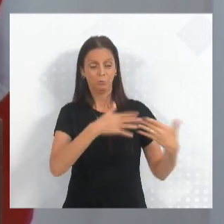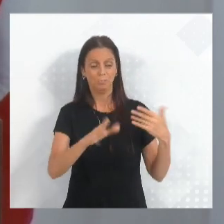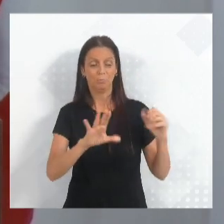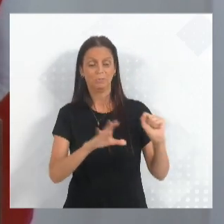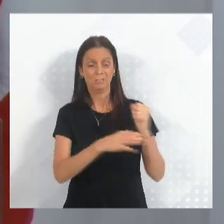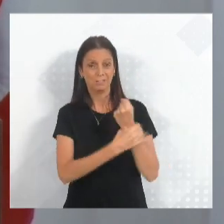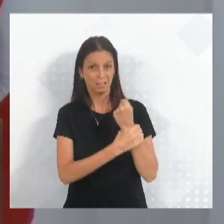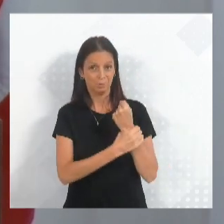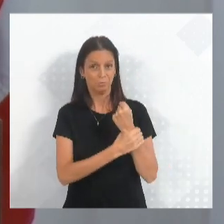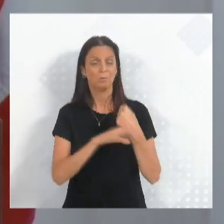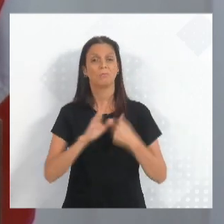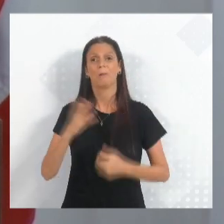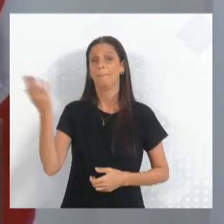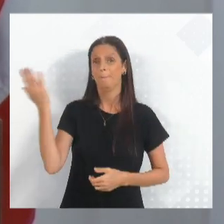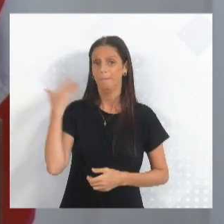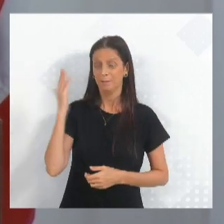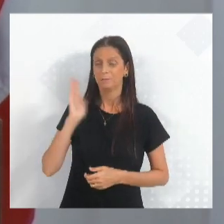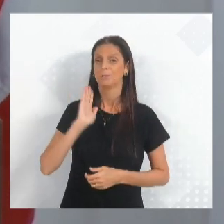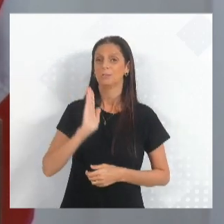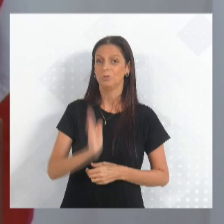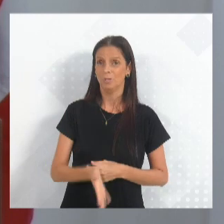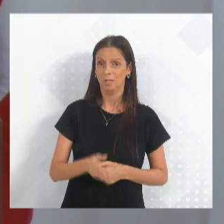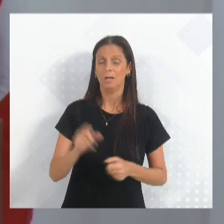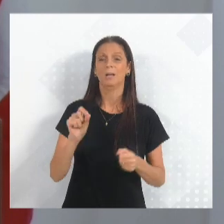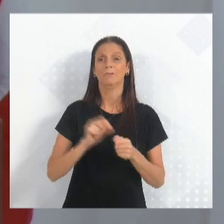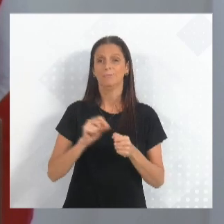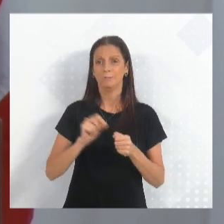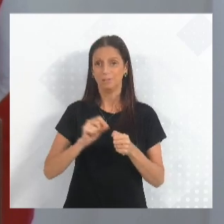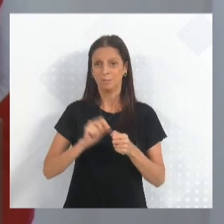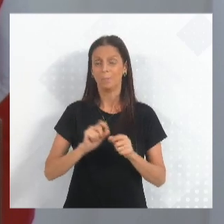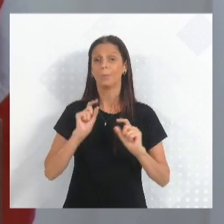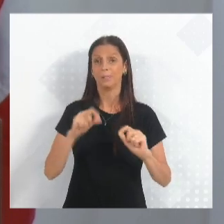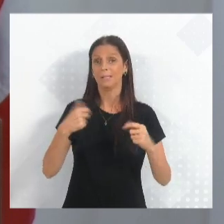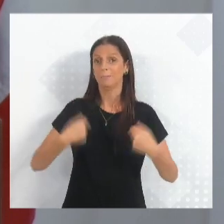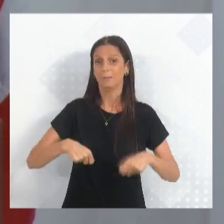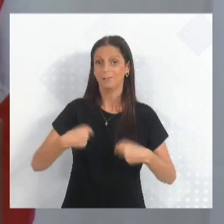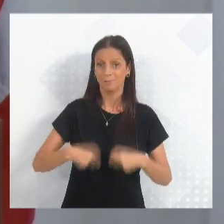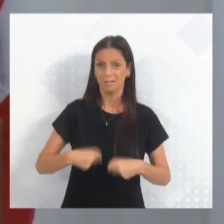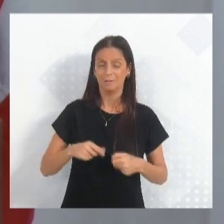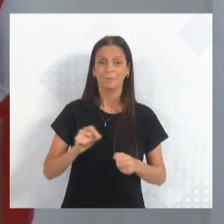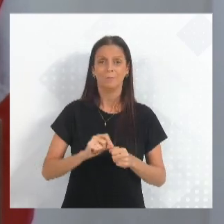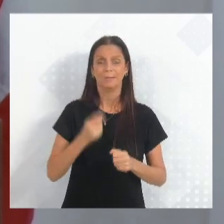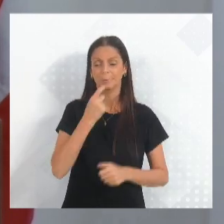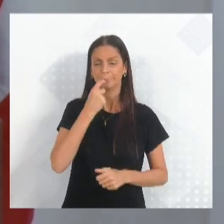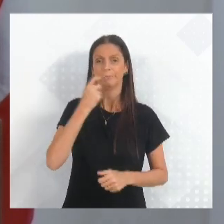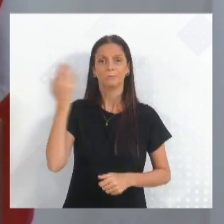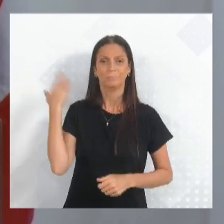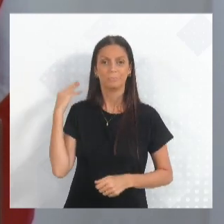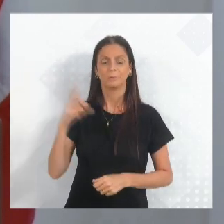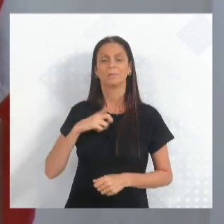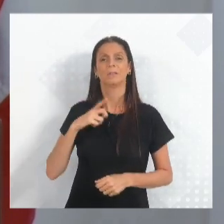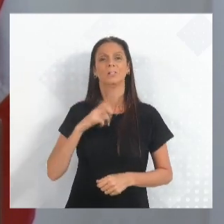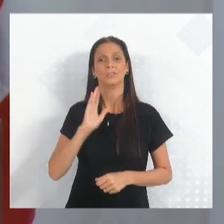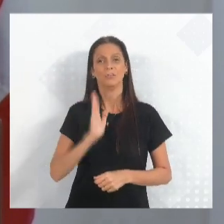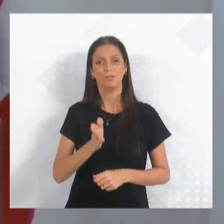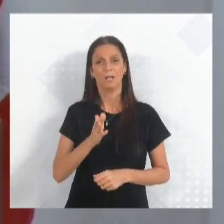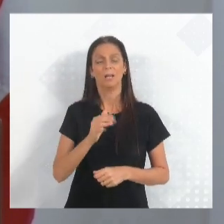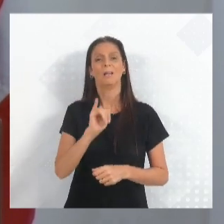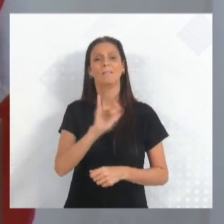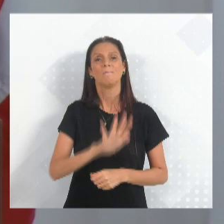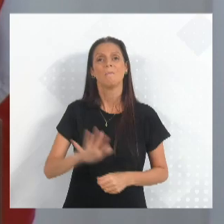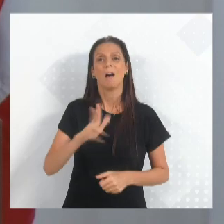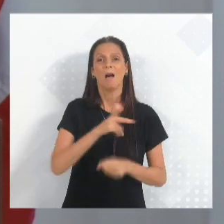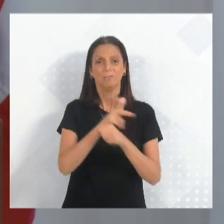fizemos todo o encaminhamento e agora recente, ali tem a imagem que também já foi colocada aqui hoje por mais